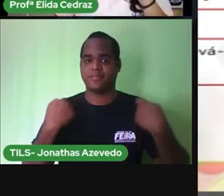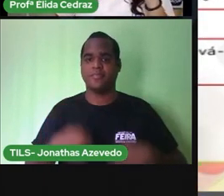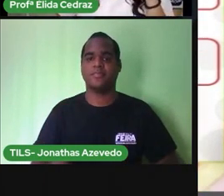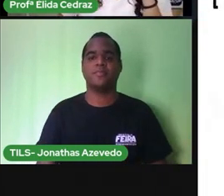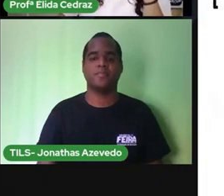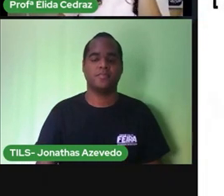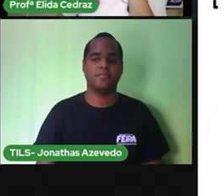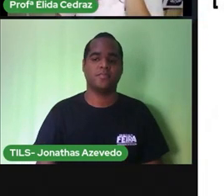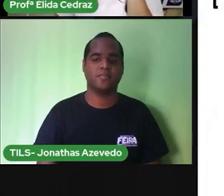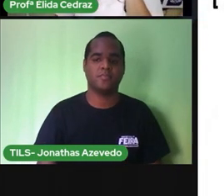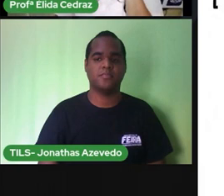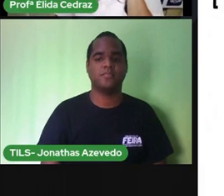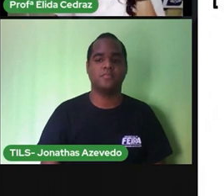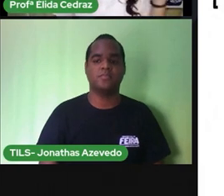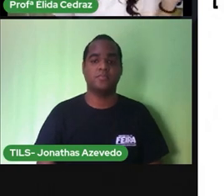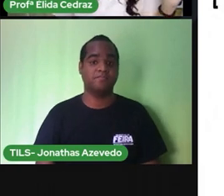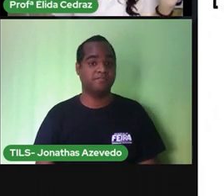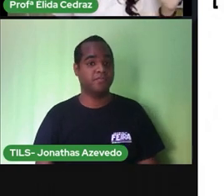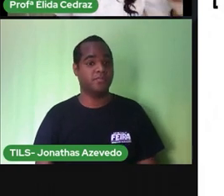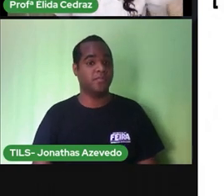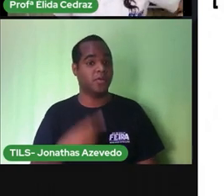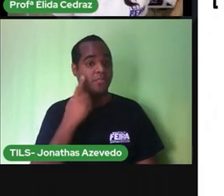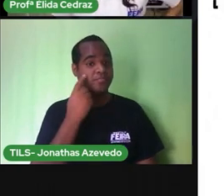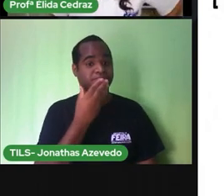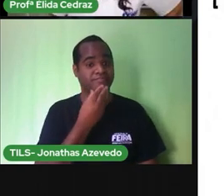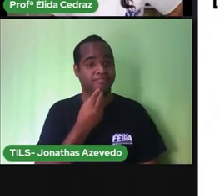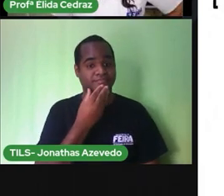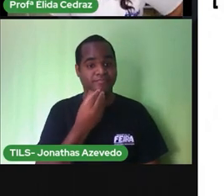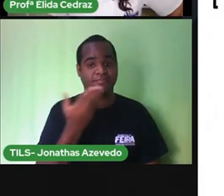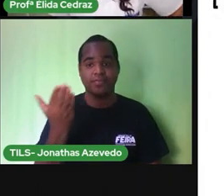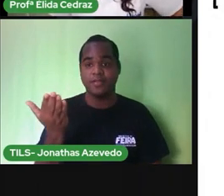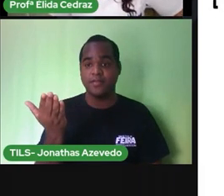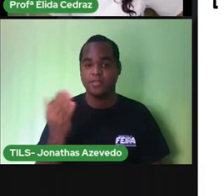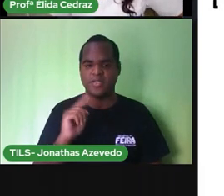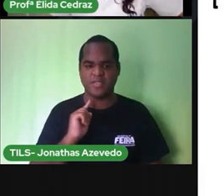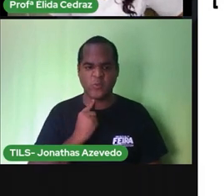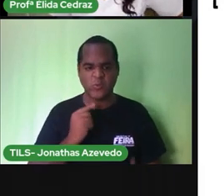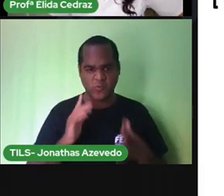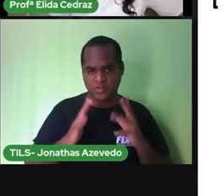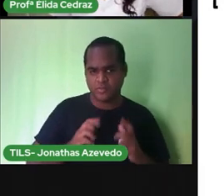A higiene no banho. Olha a situação desse menino. Ele está limpo, sujo, gente.